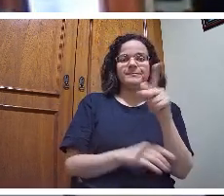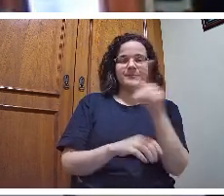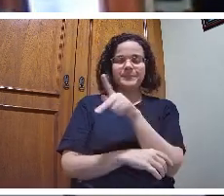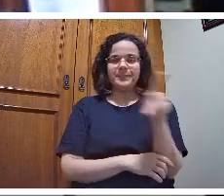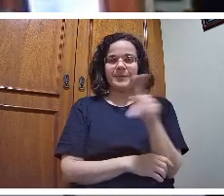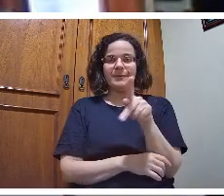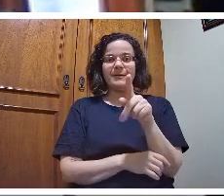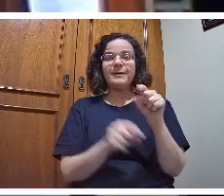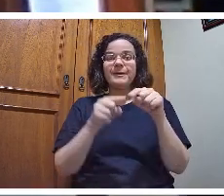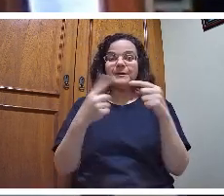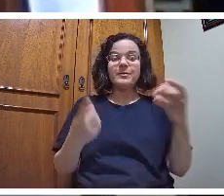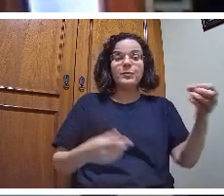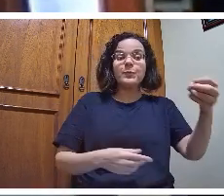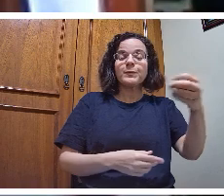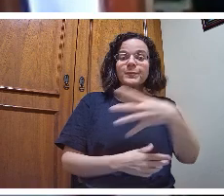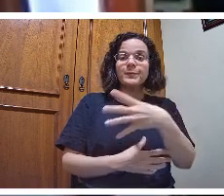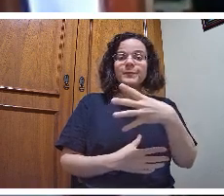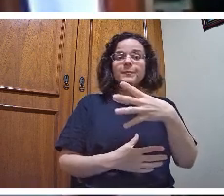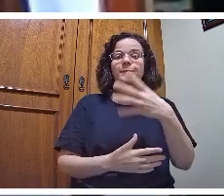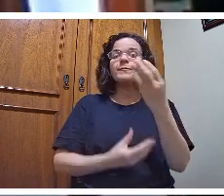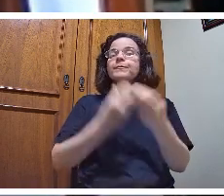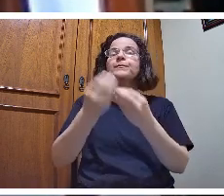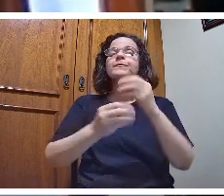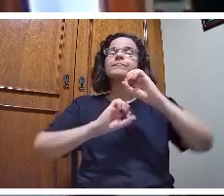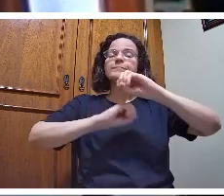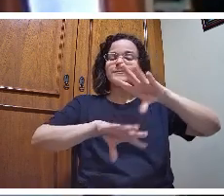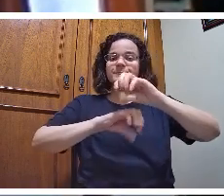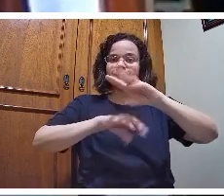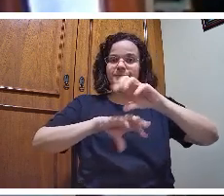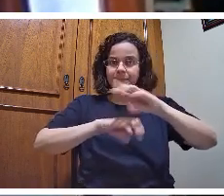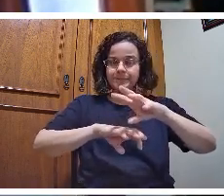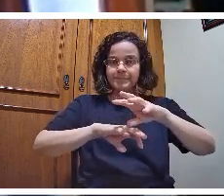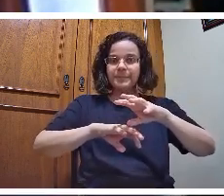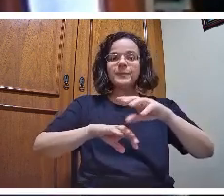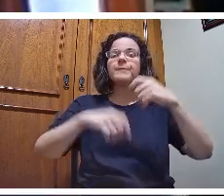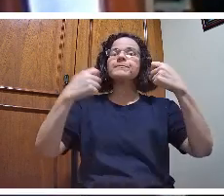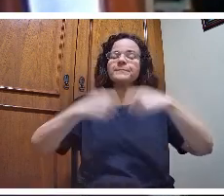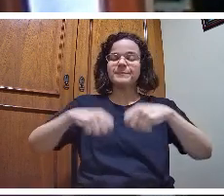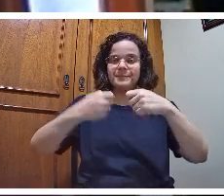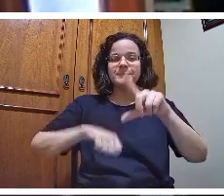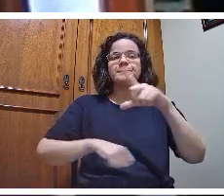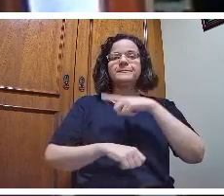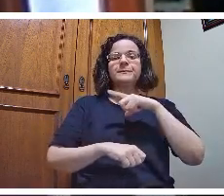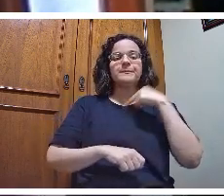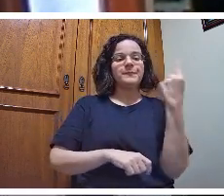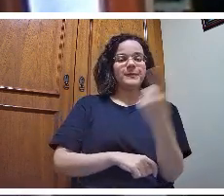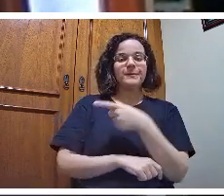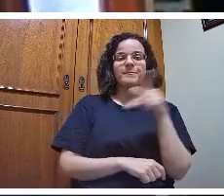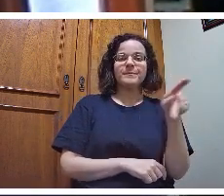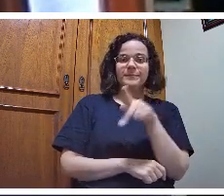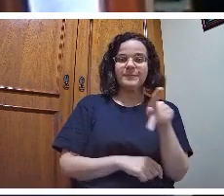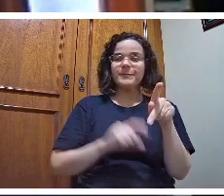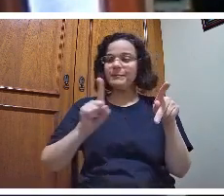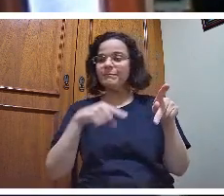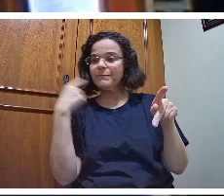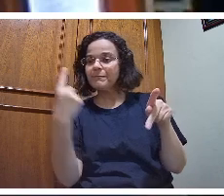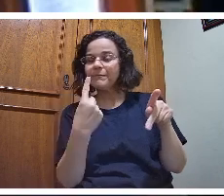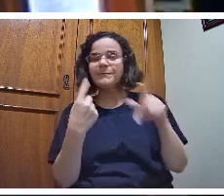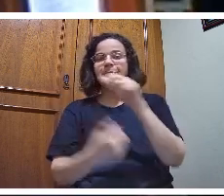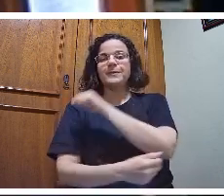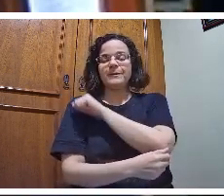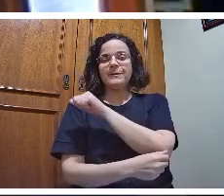tem que gerar em nós professores e em nós alunos uma nova maneira de ser